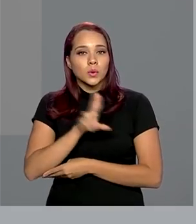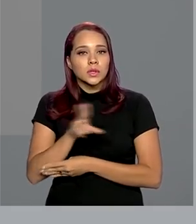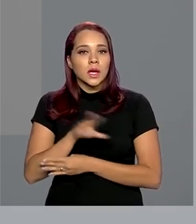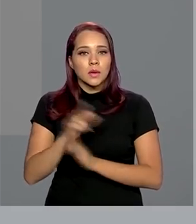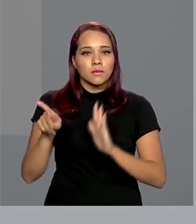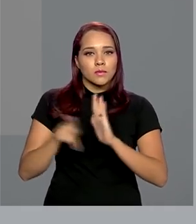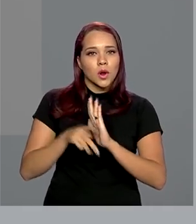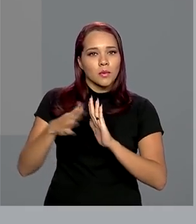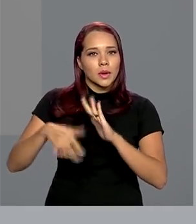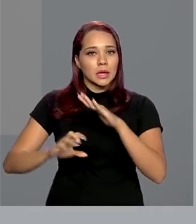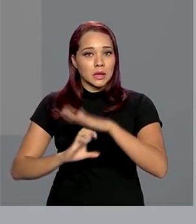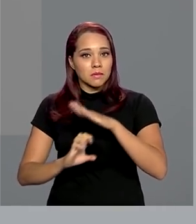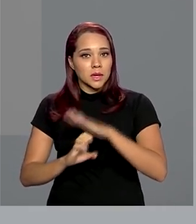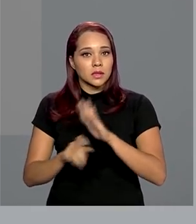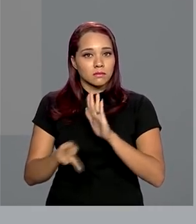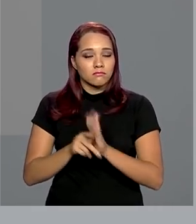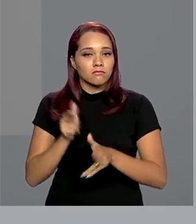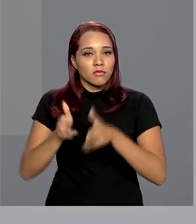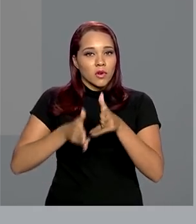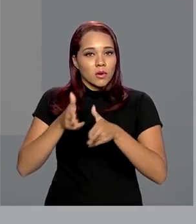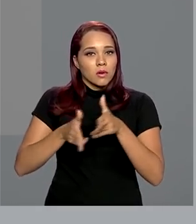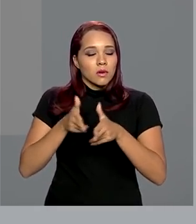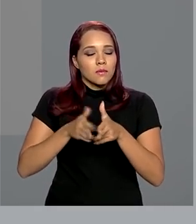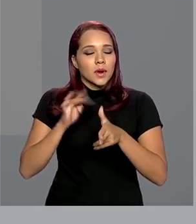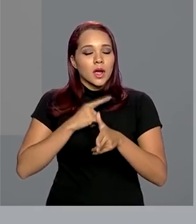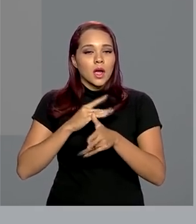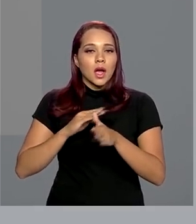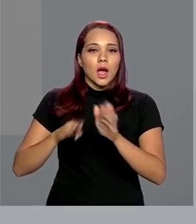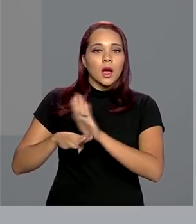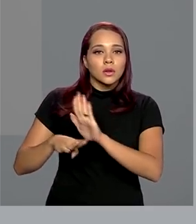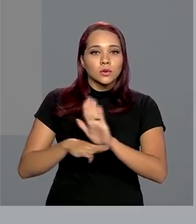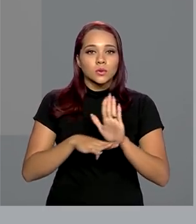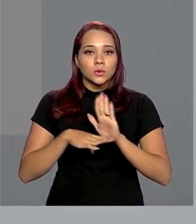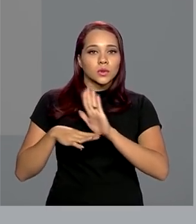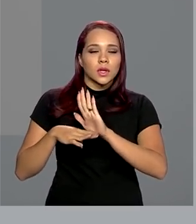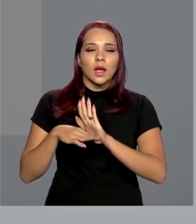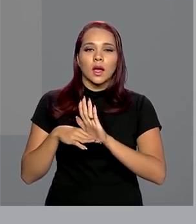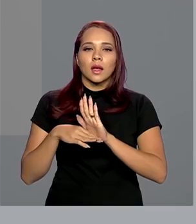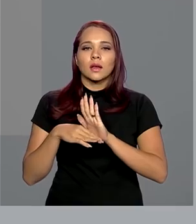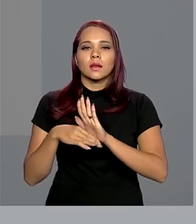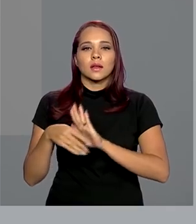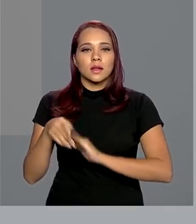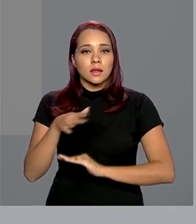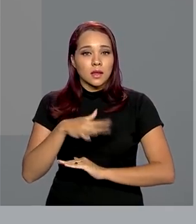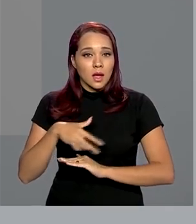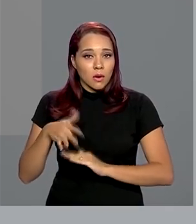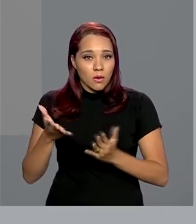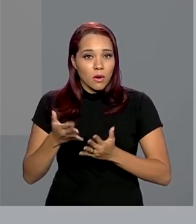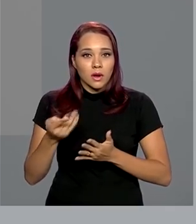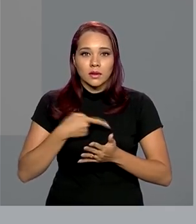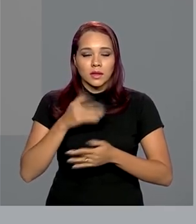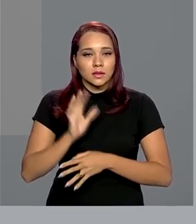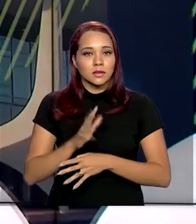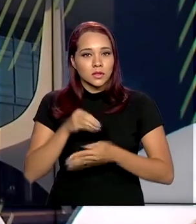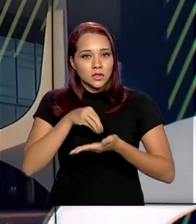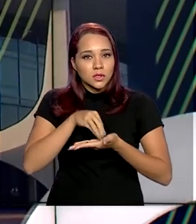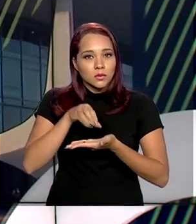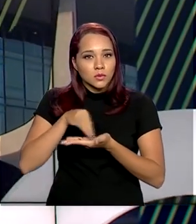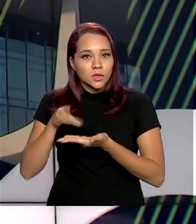concessionárias de ferrovia para nos ajudar nessa distribuição.